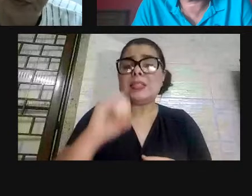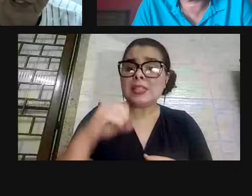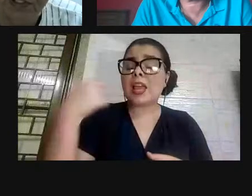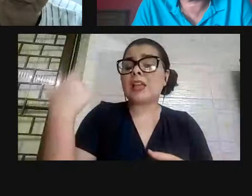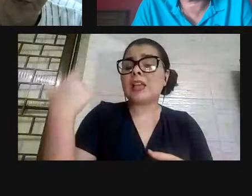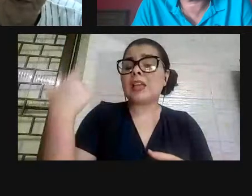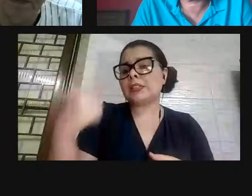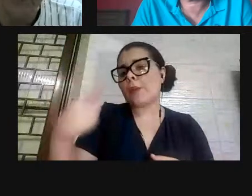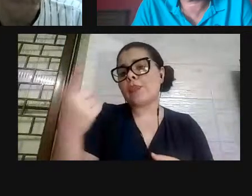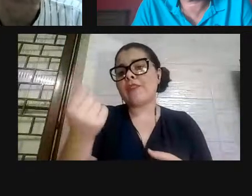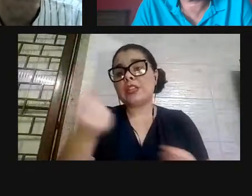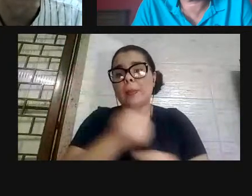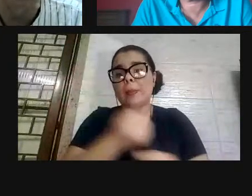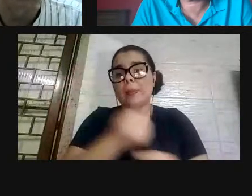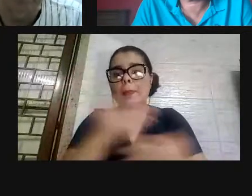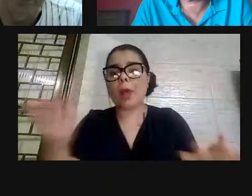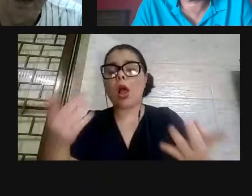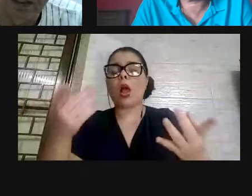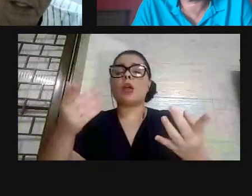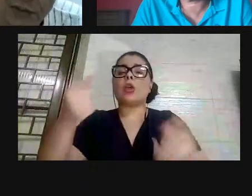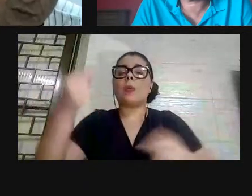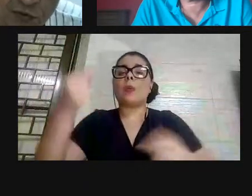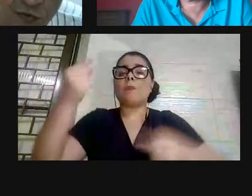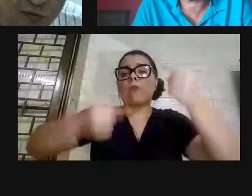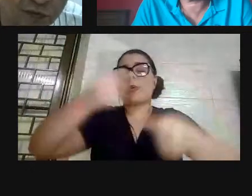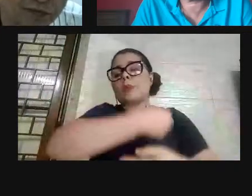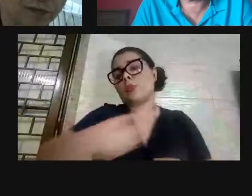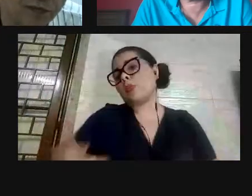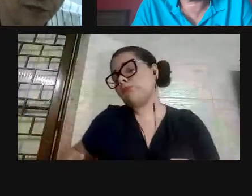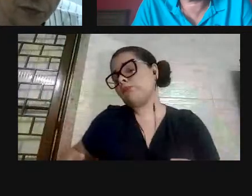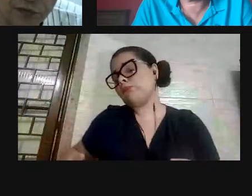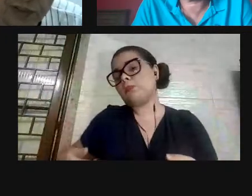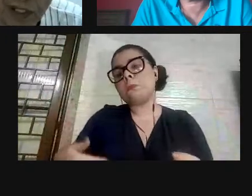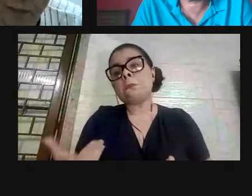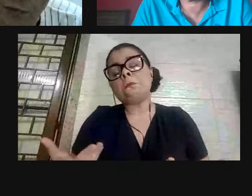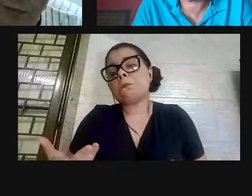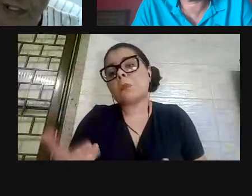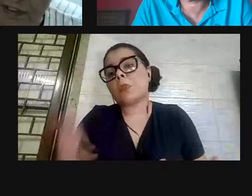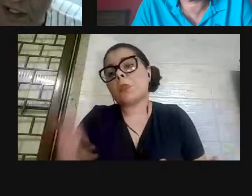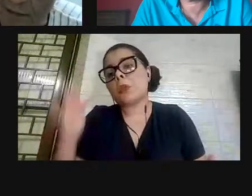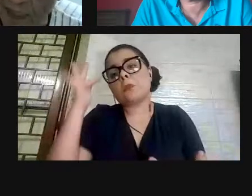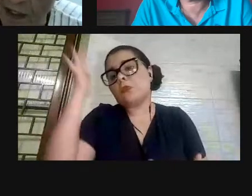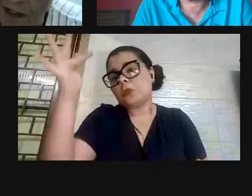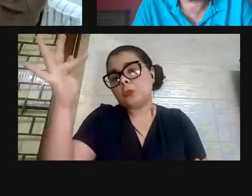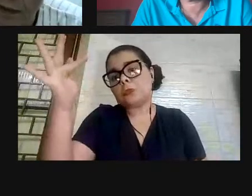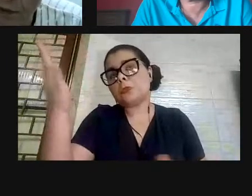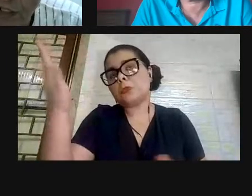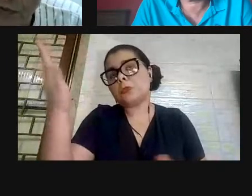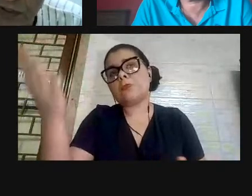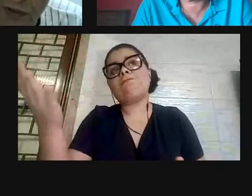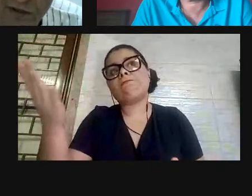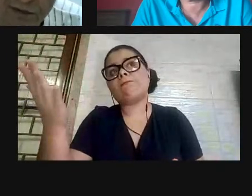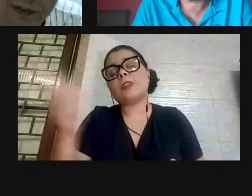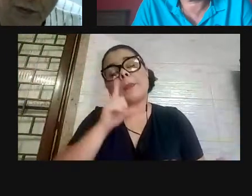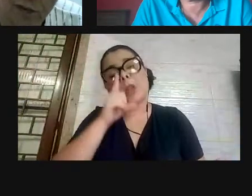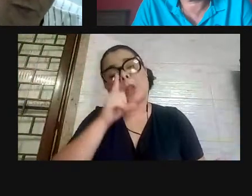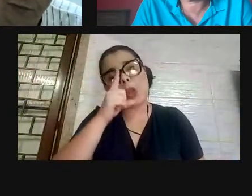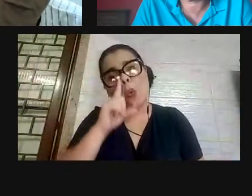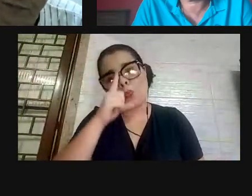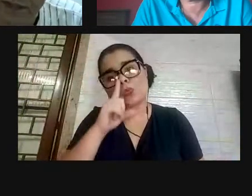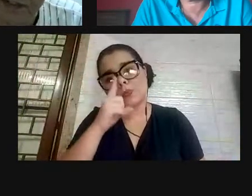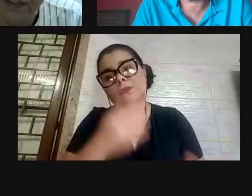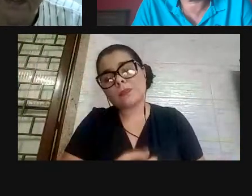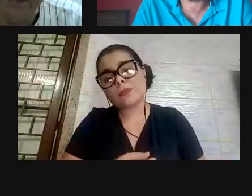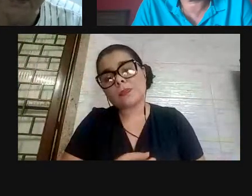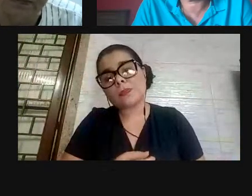não tiver mais políticas públicas, mais recursos, isso, o futuro está muito ameaçado. Eu acho que nós vamos